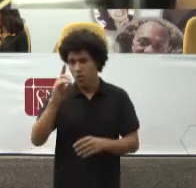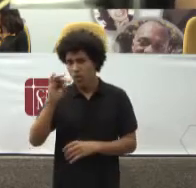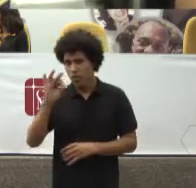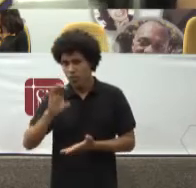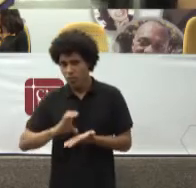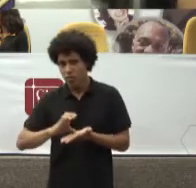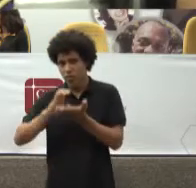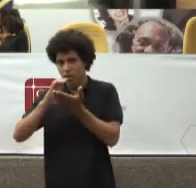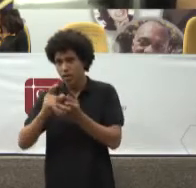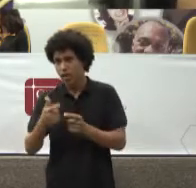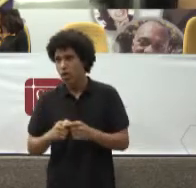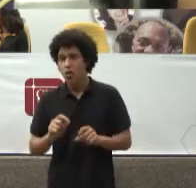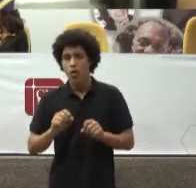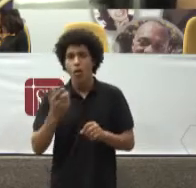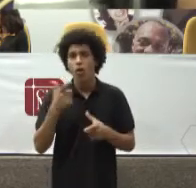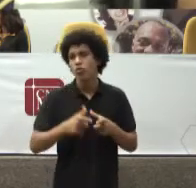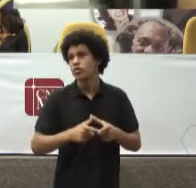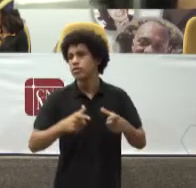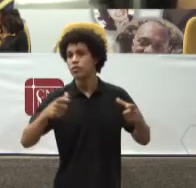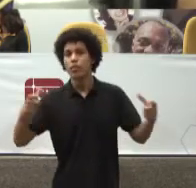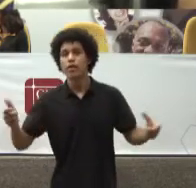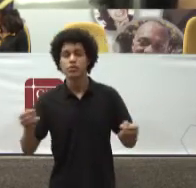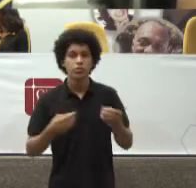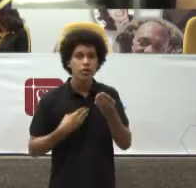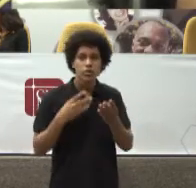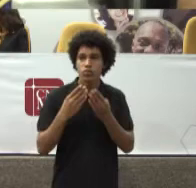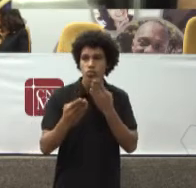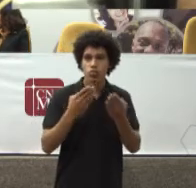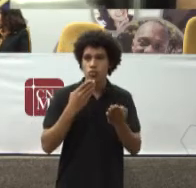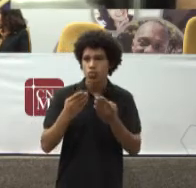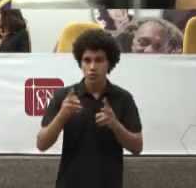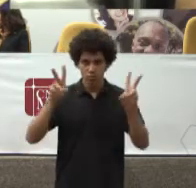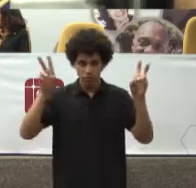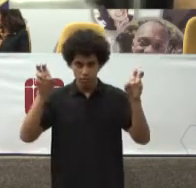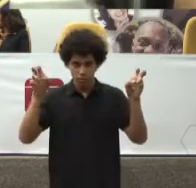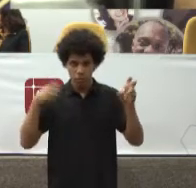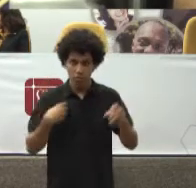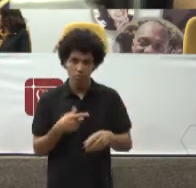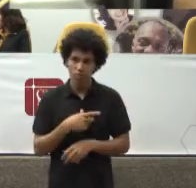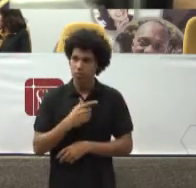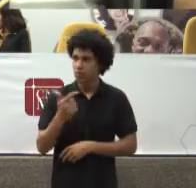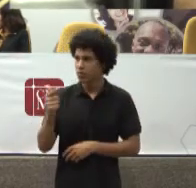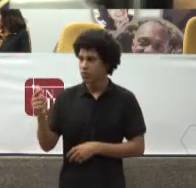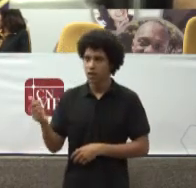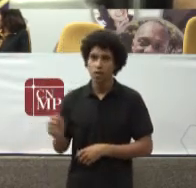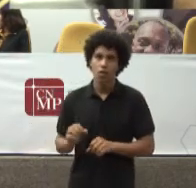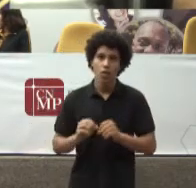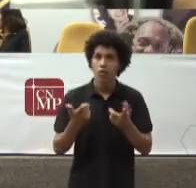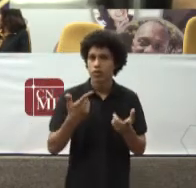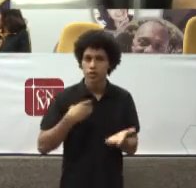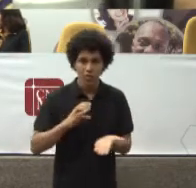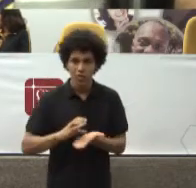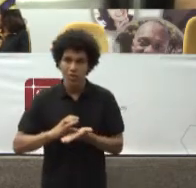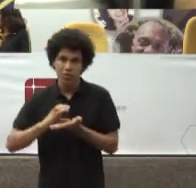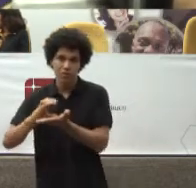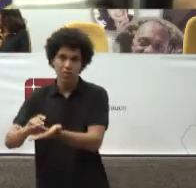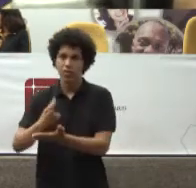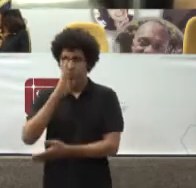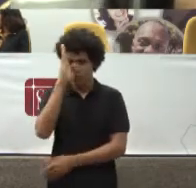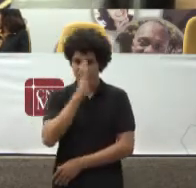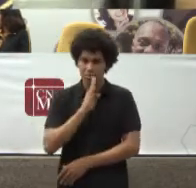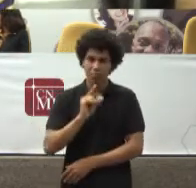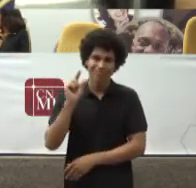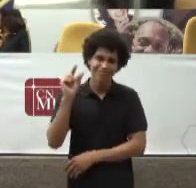Para discussão Dos temas Que são sensíveis Especialmente Da nossa realidade Em que o orçamento Brasileiro É muito curto